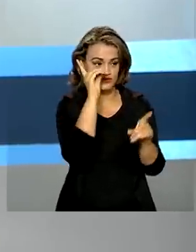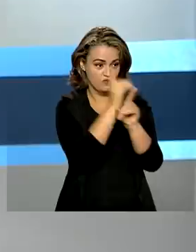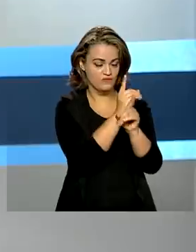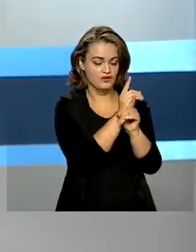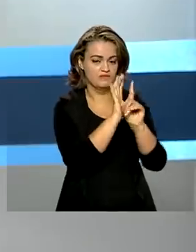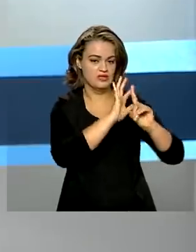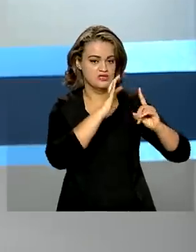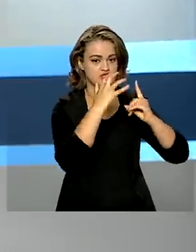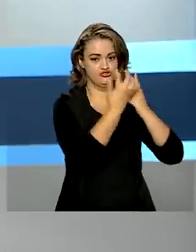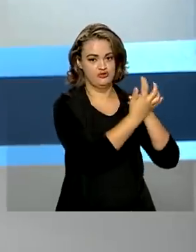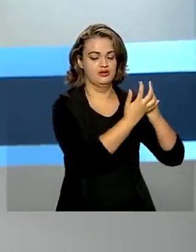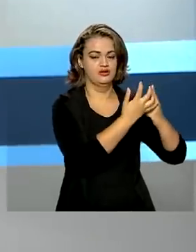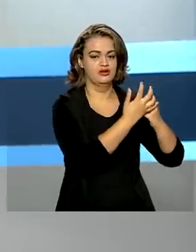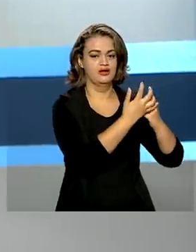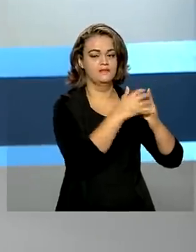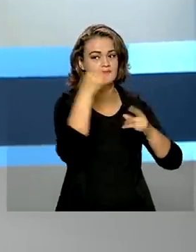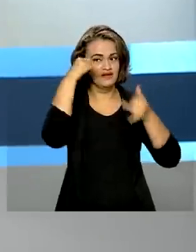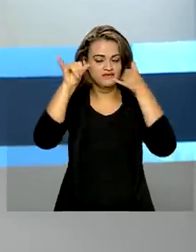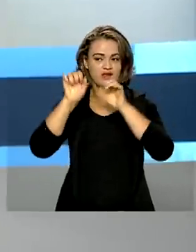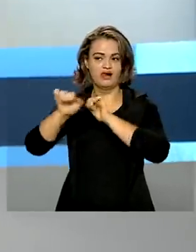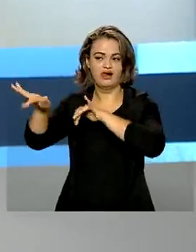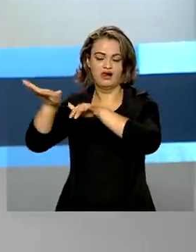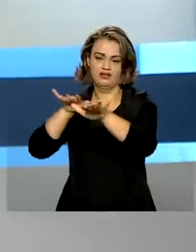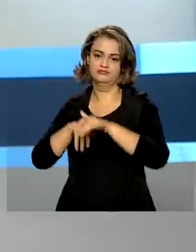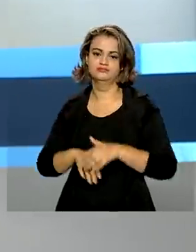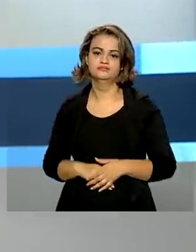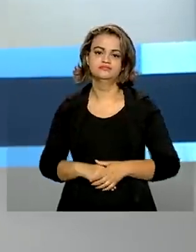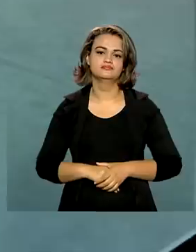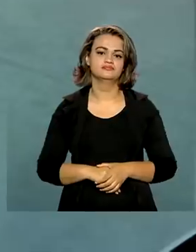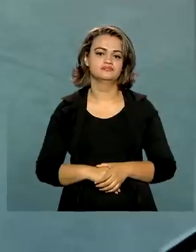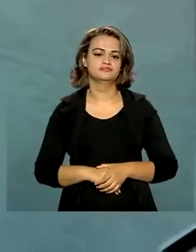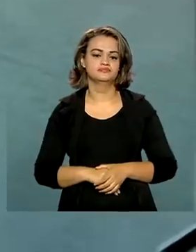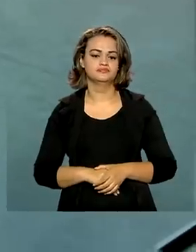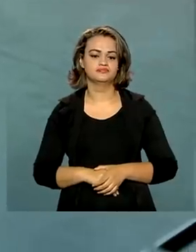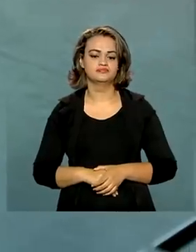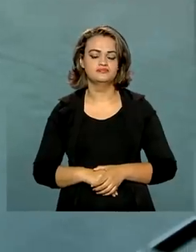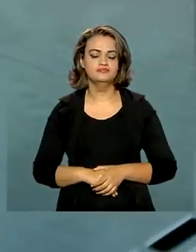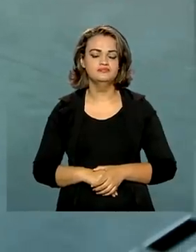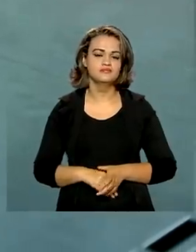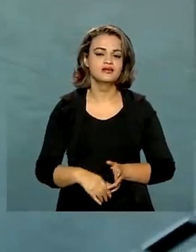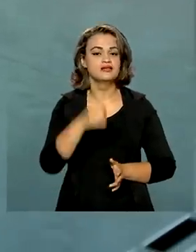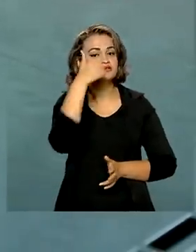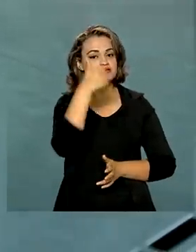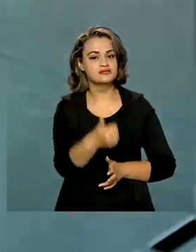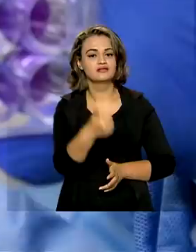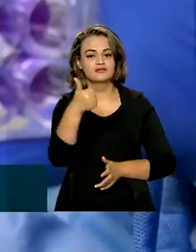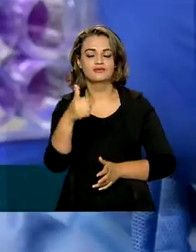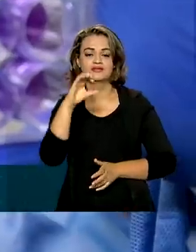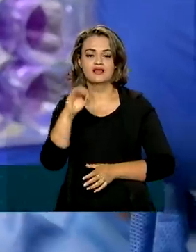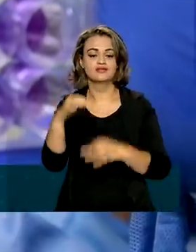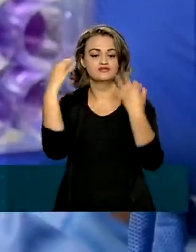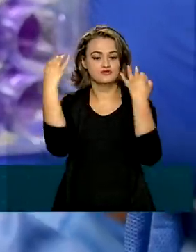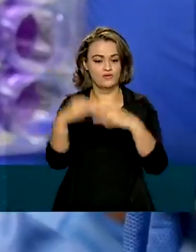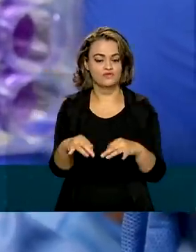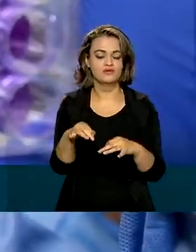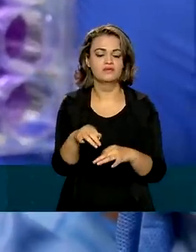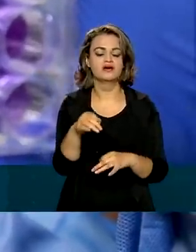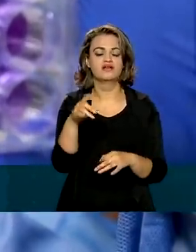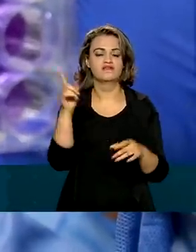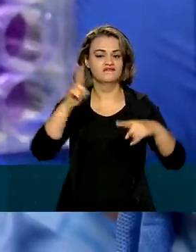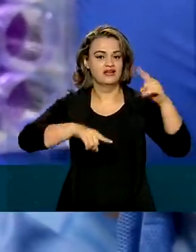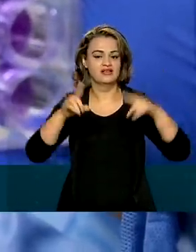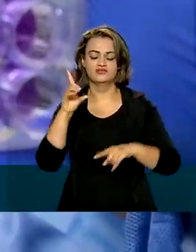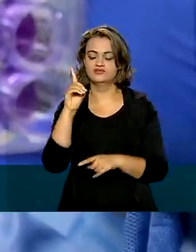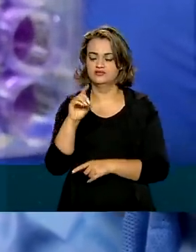suspeitos e confirmados para evitar a disseminação da cepa. Pelo menos 110 casos de infecção pela